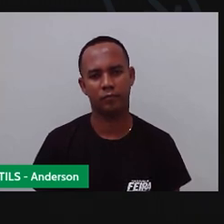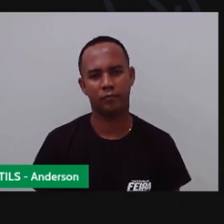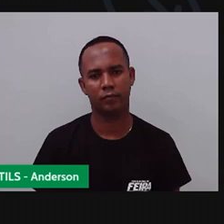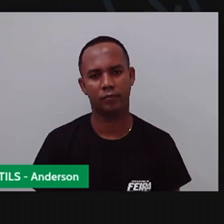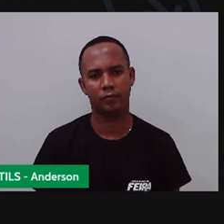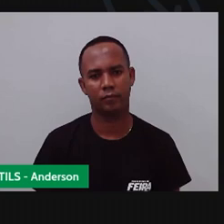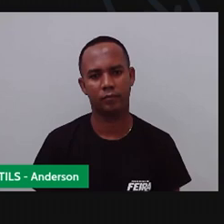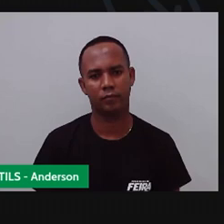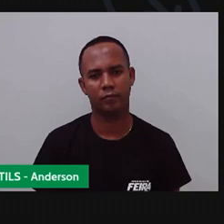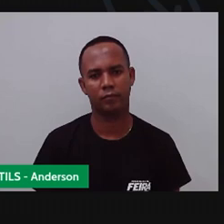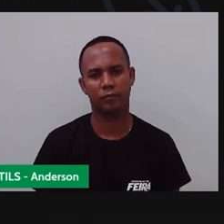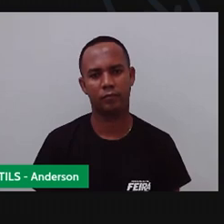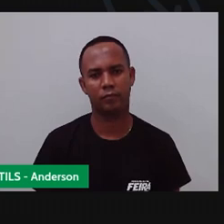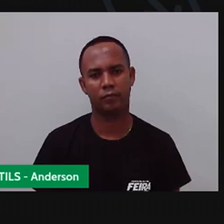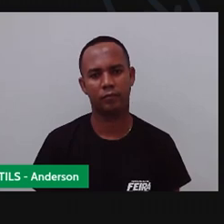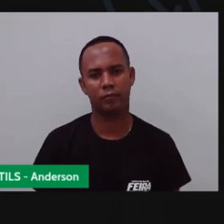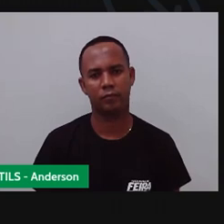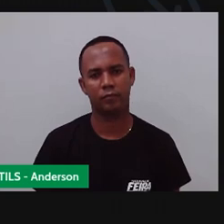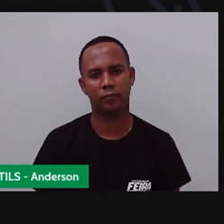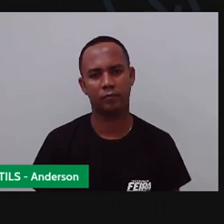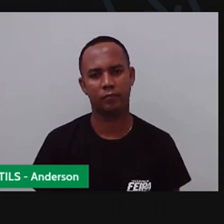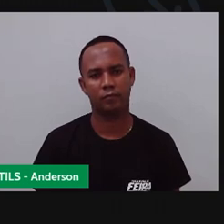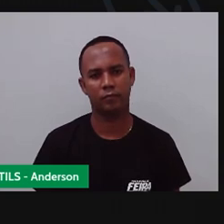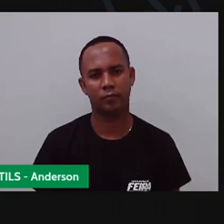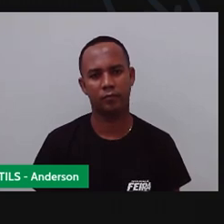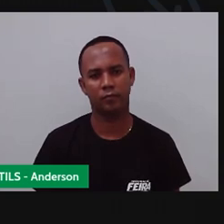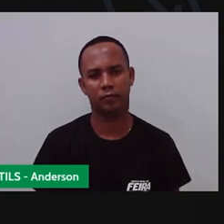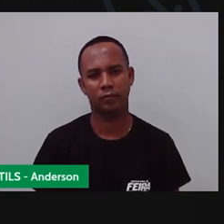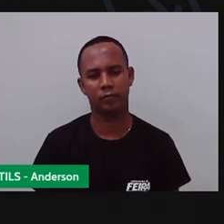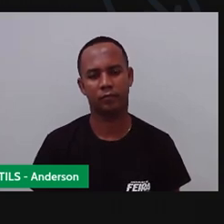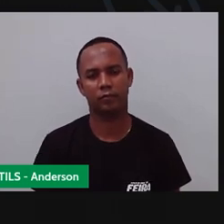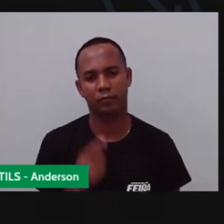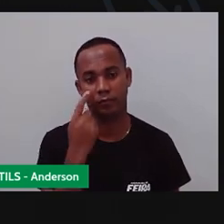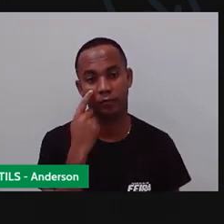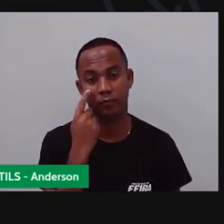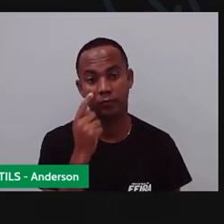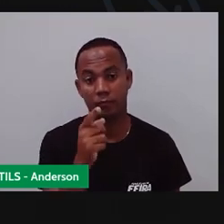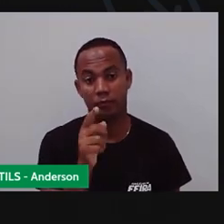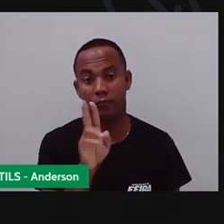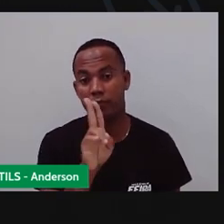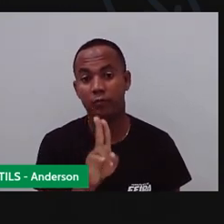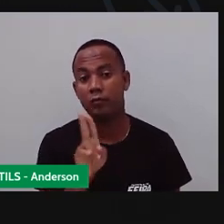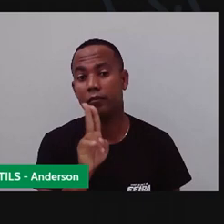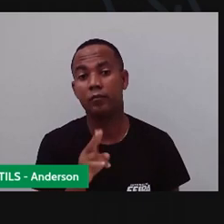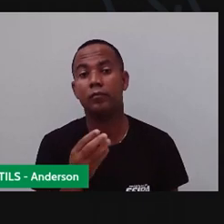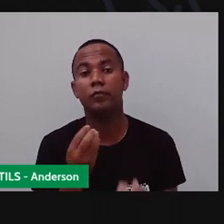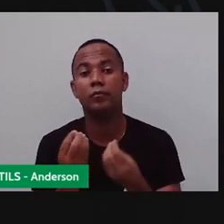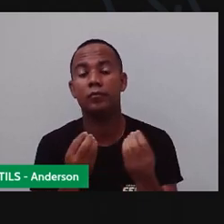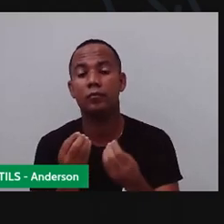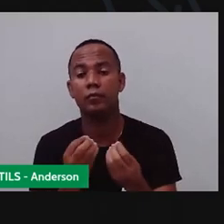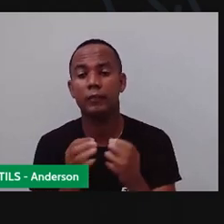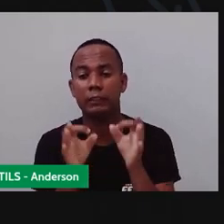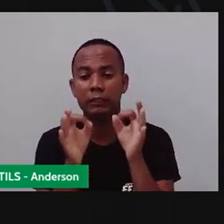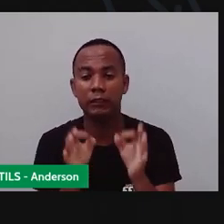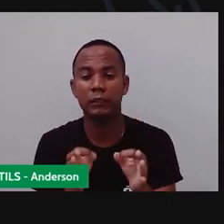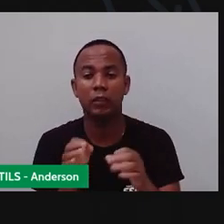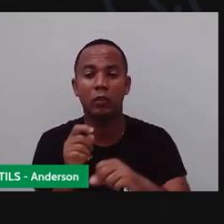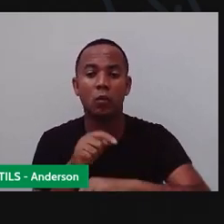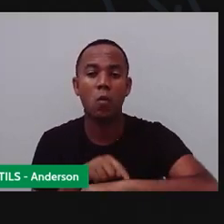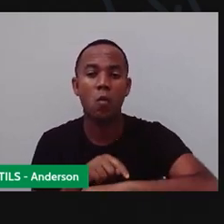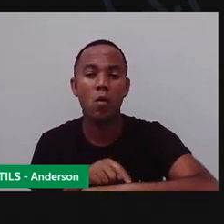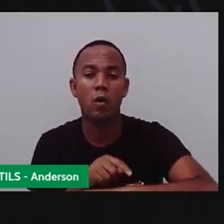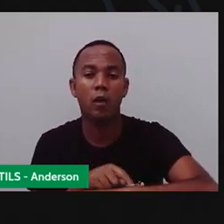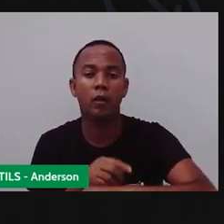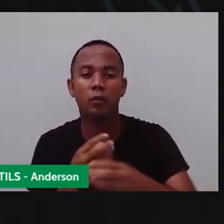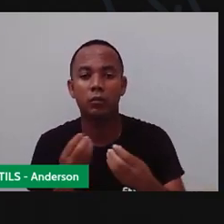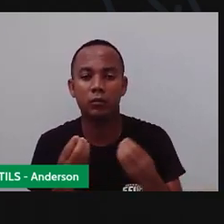Pronto. Vou deixar isso aqui reservado, porque se a gente precisar. A gente vai usar esse lado aqui. Pra ficar certinho o nosso relógio, a prova é